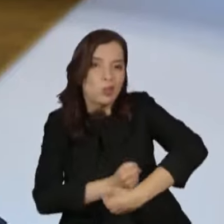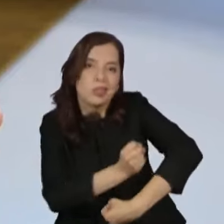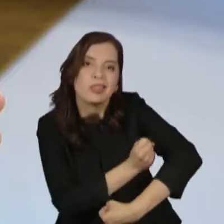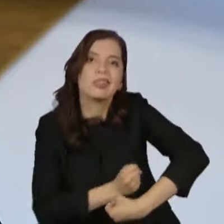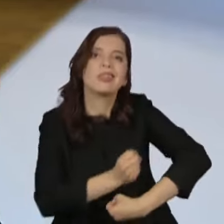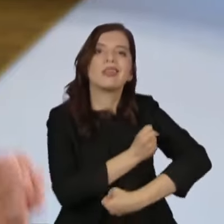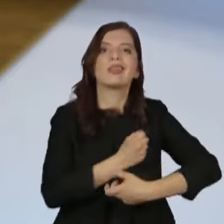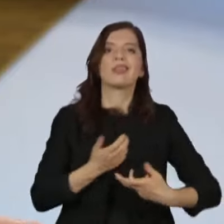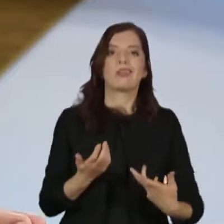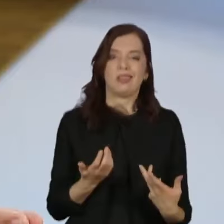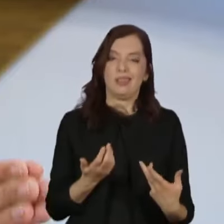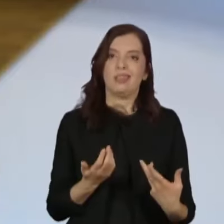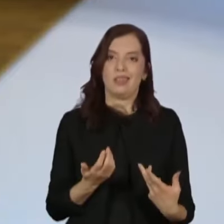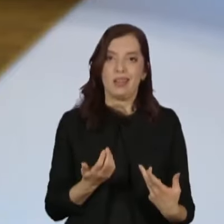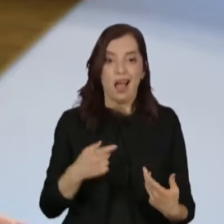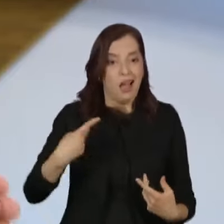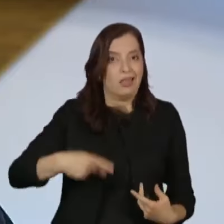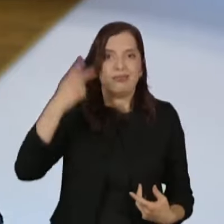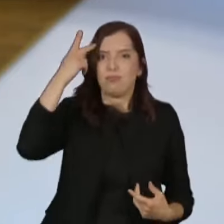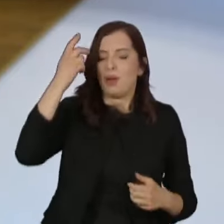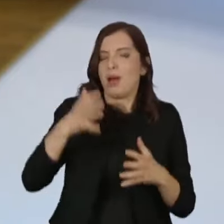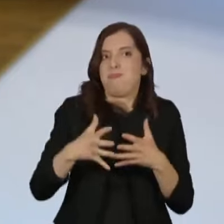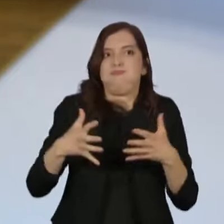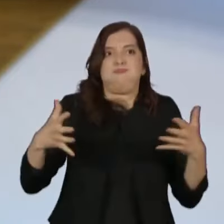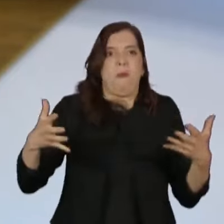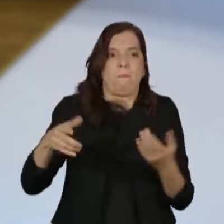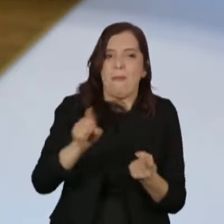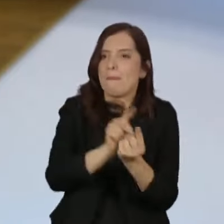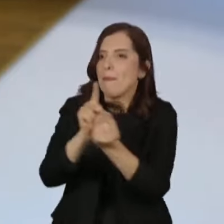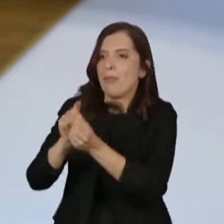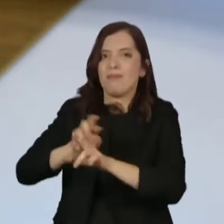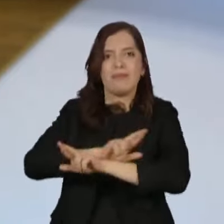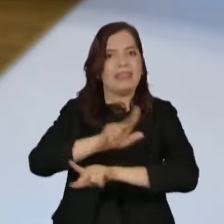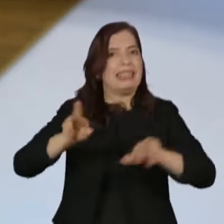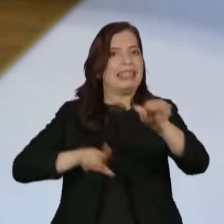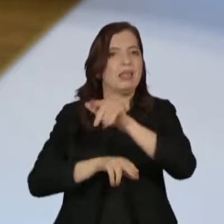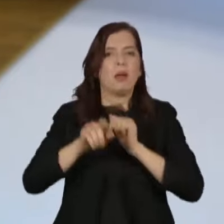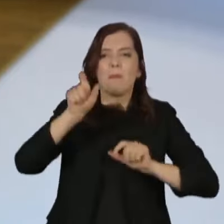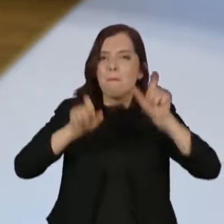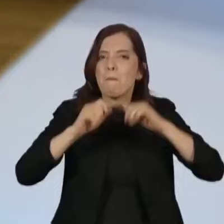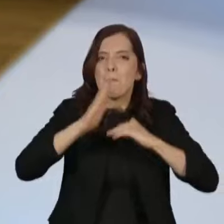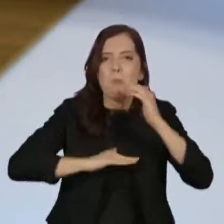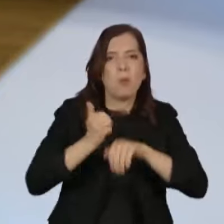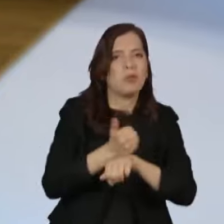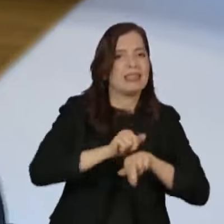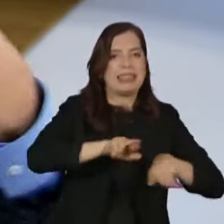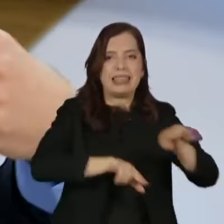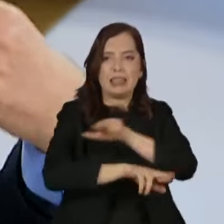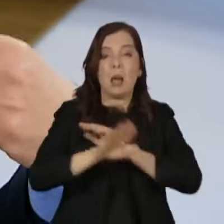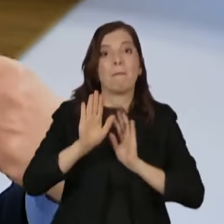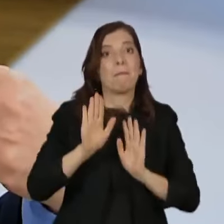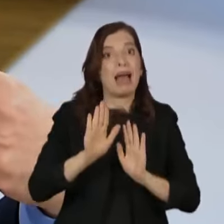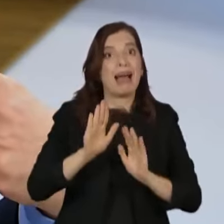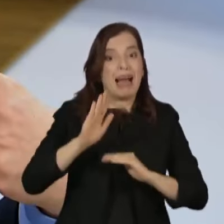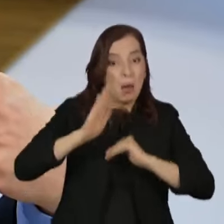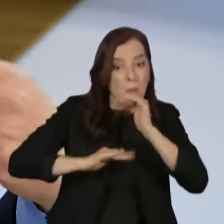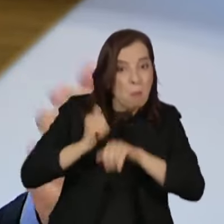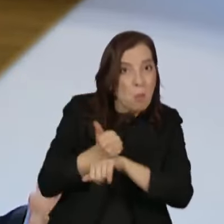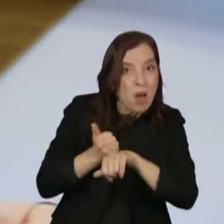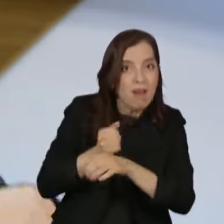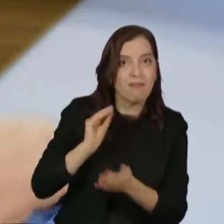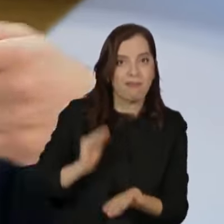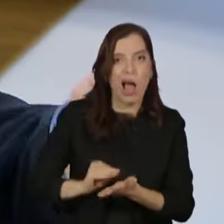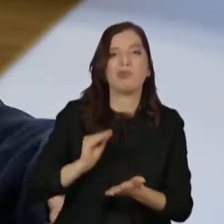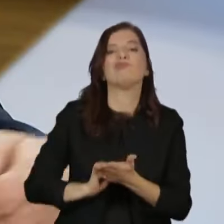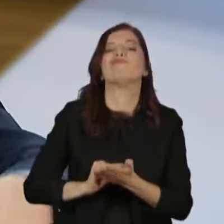E você tem uma falta de formação de mão de obra nesses setores, de capacitação. Tem gente que está importando,